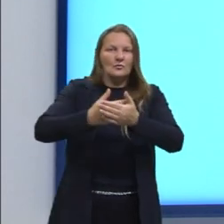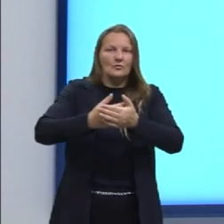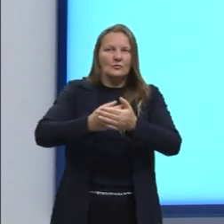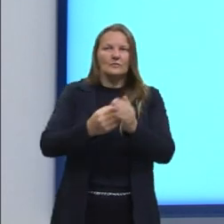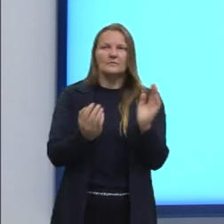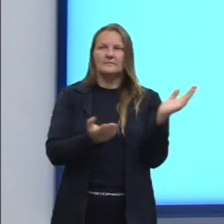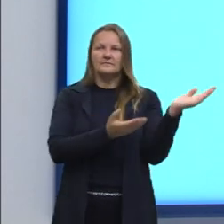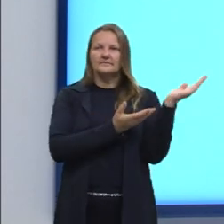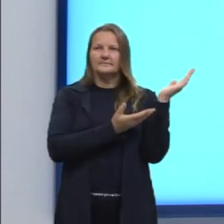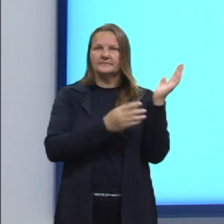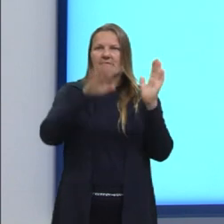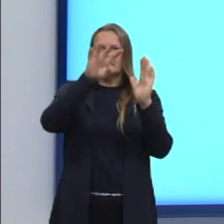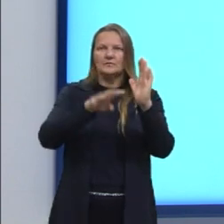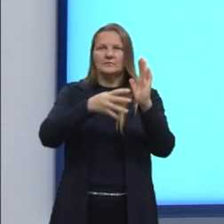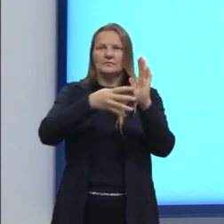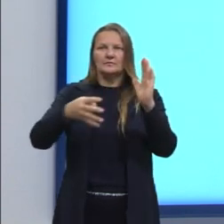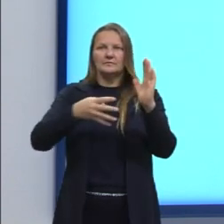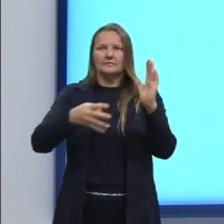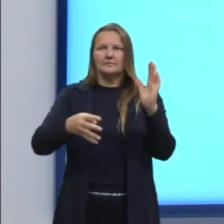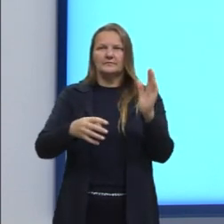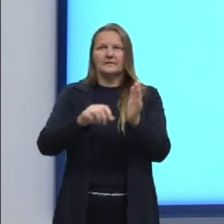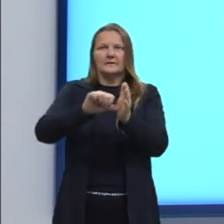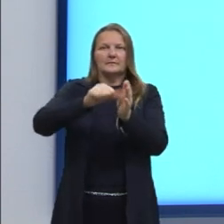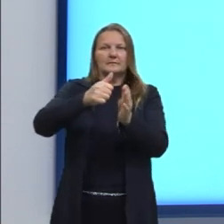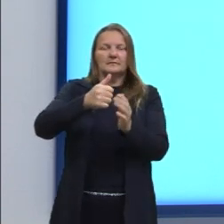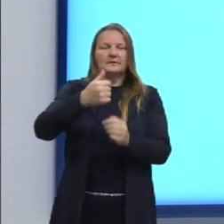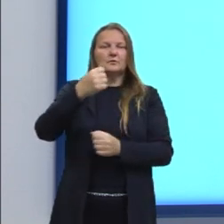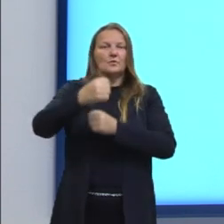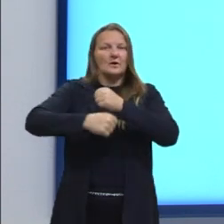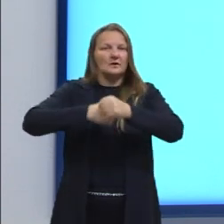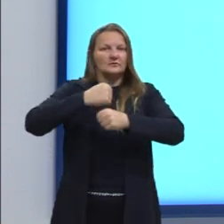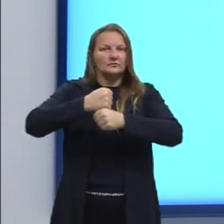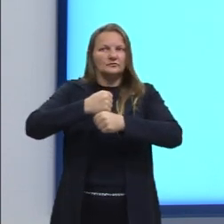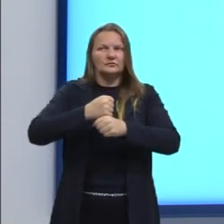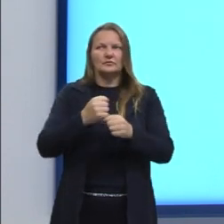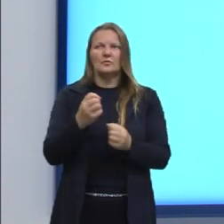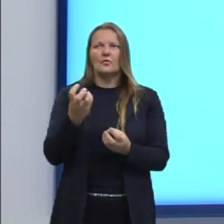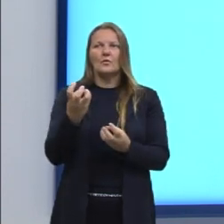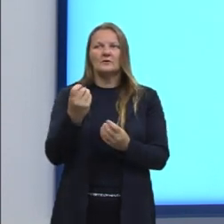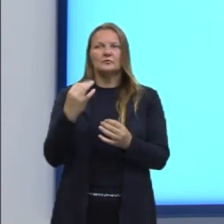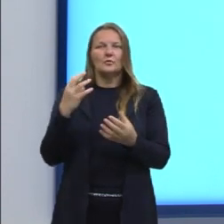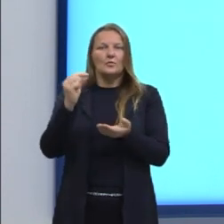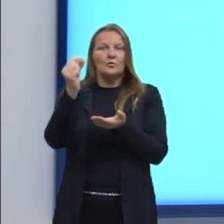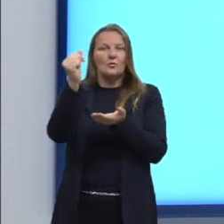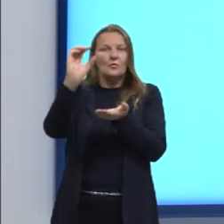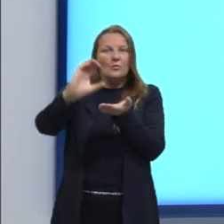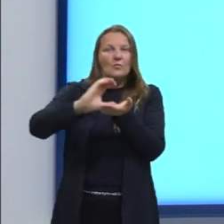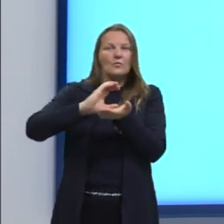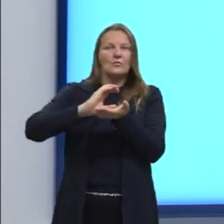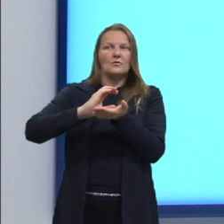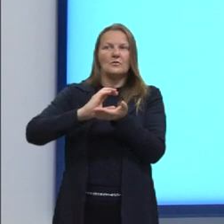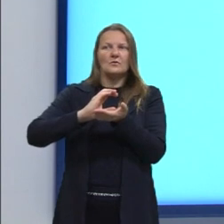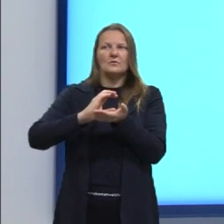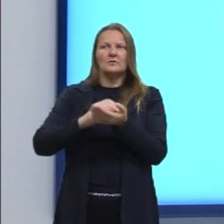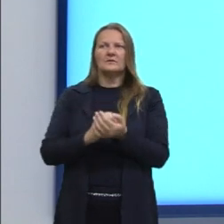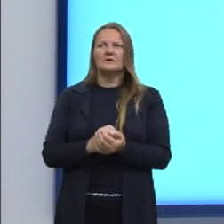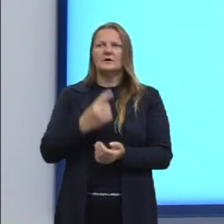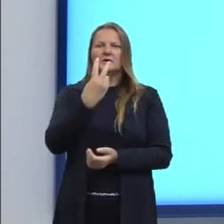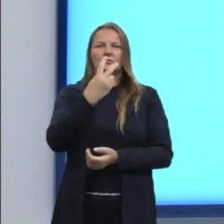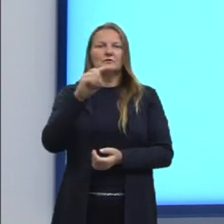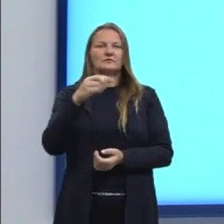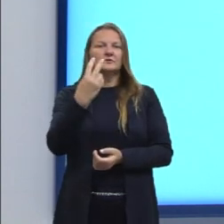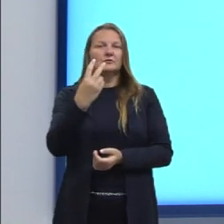quadro. Então, nós temos que no primeiro ano, a receita foi de 2,2 bilhões de reais.